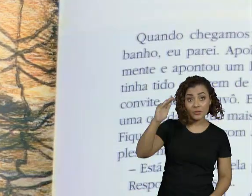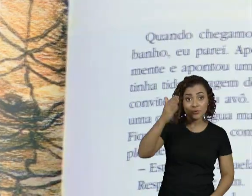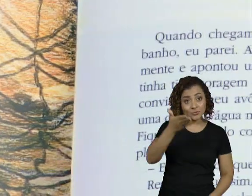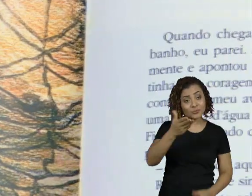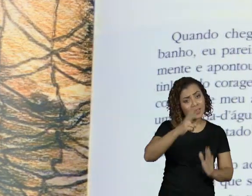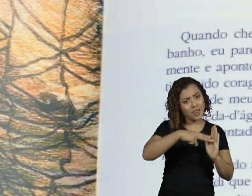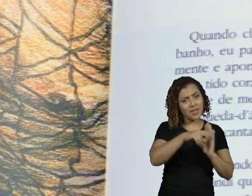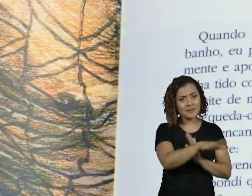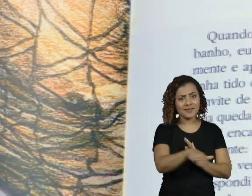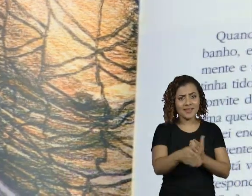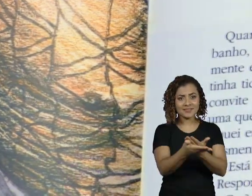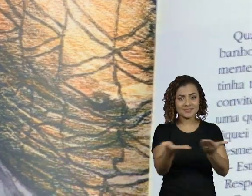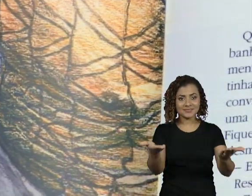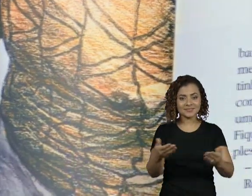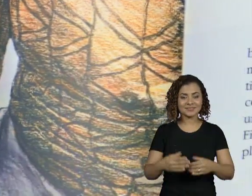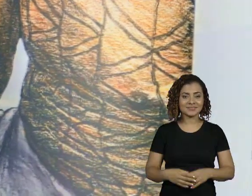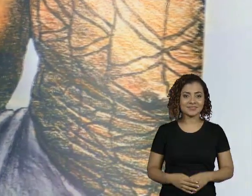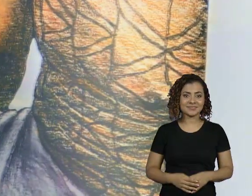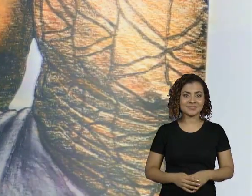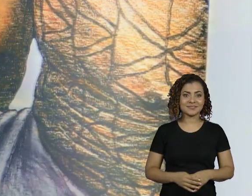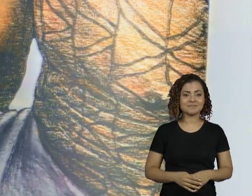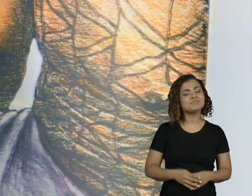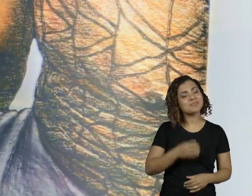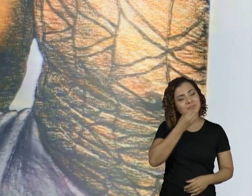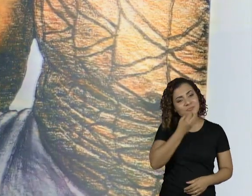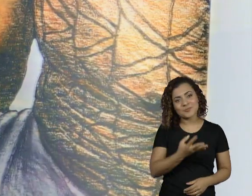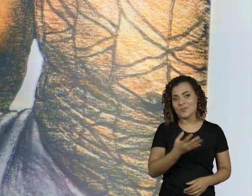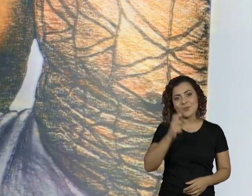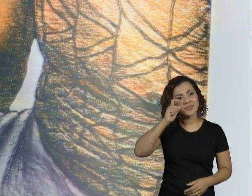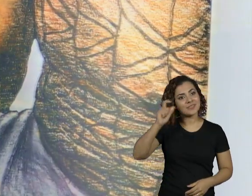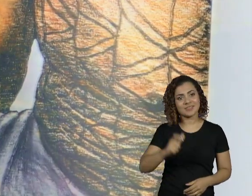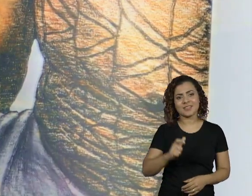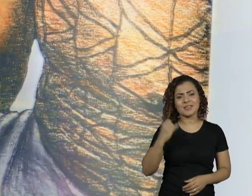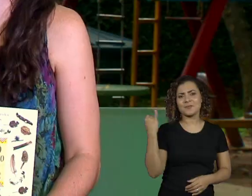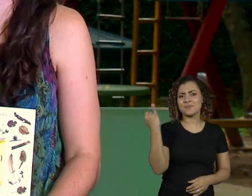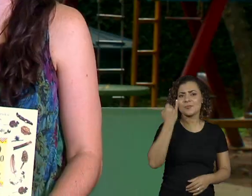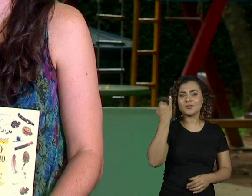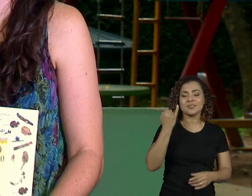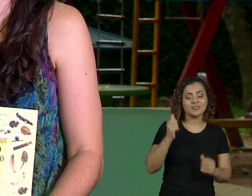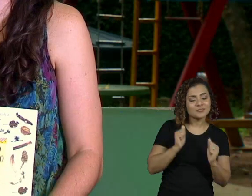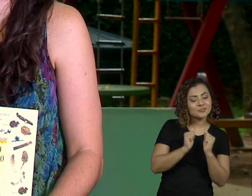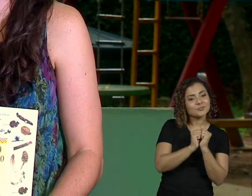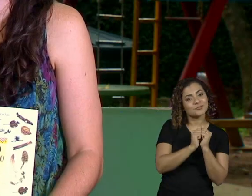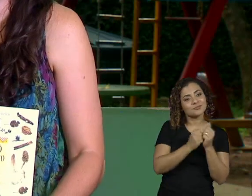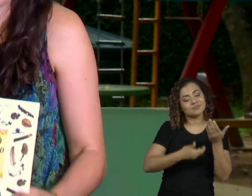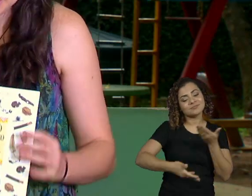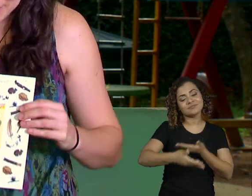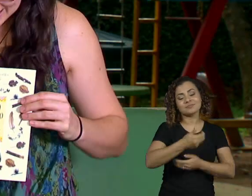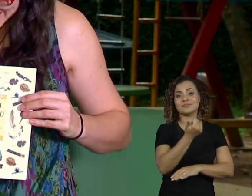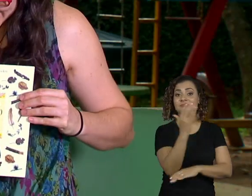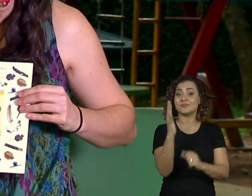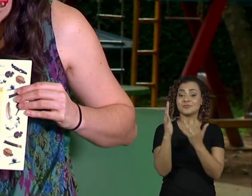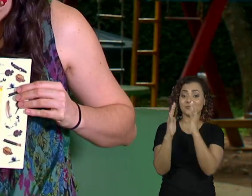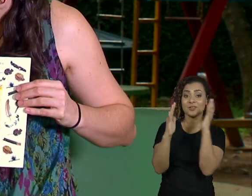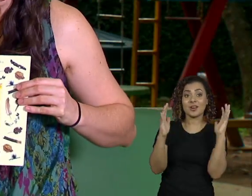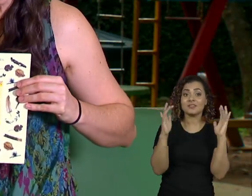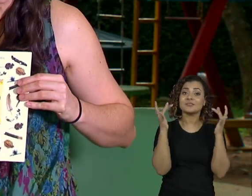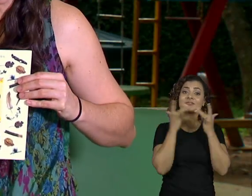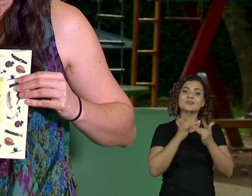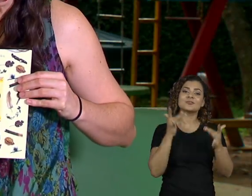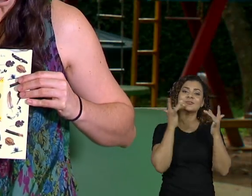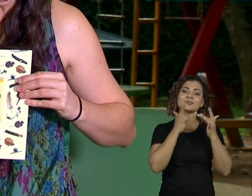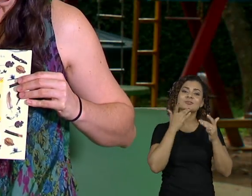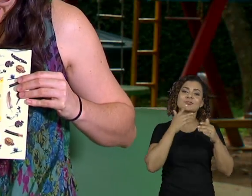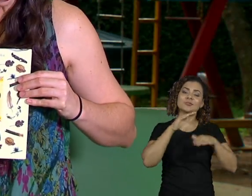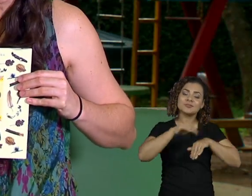leia para uma criança. É muito interessante e importante a gente se aproximar dos povos da floresta. E uma delícia também mergulhar